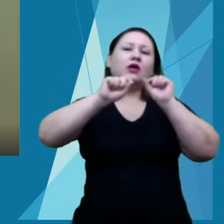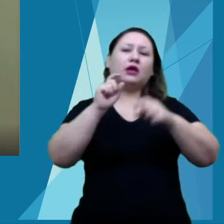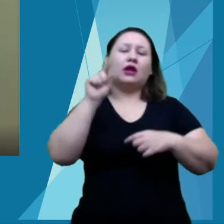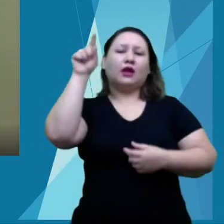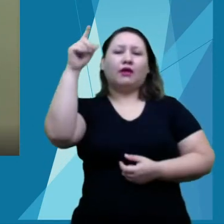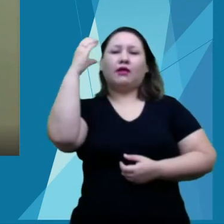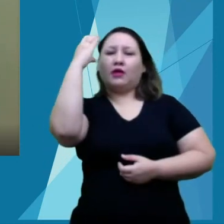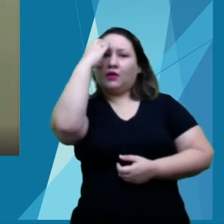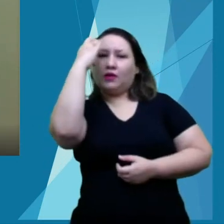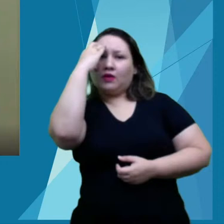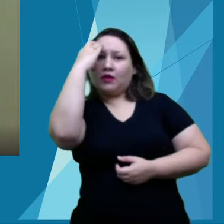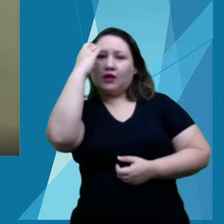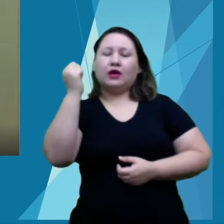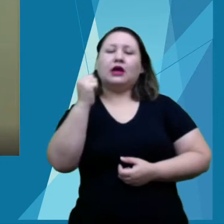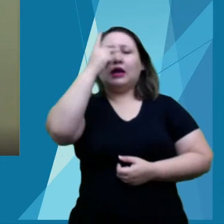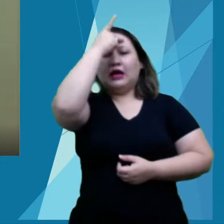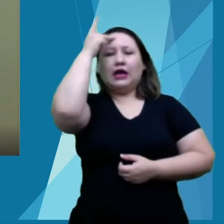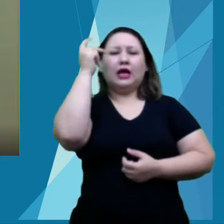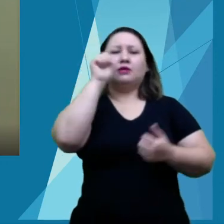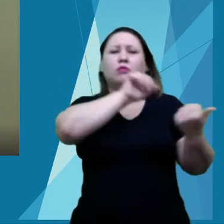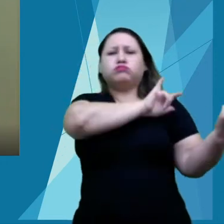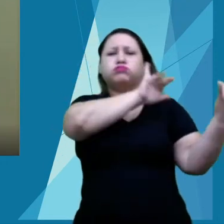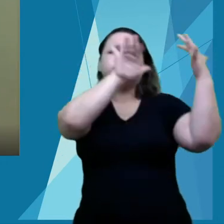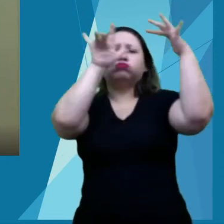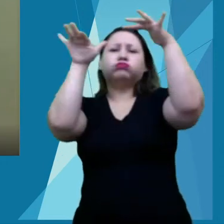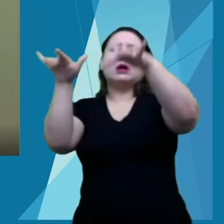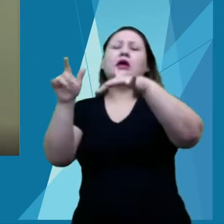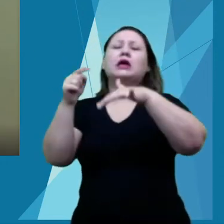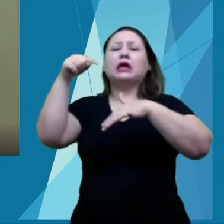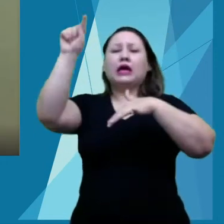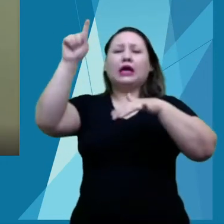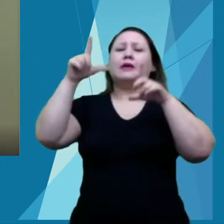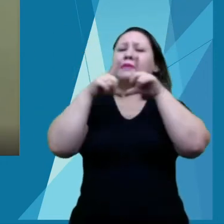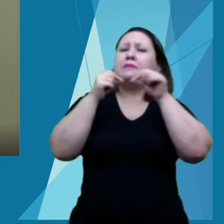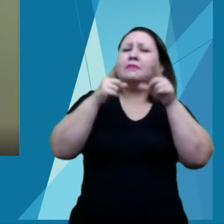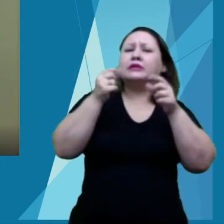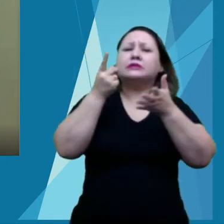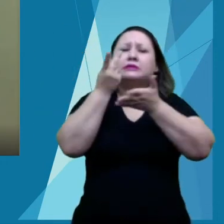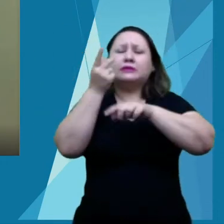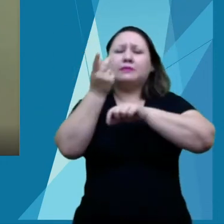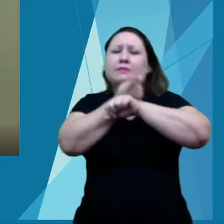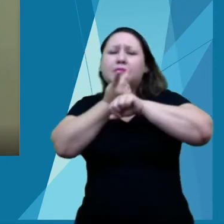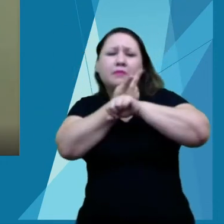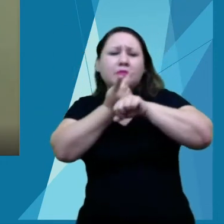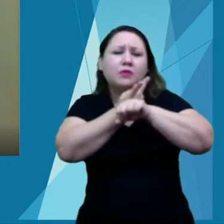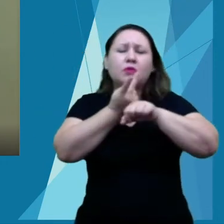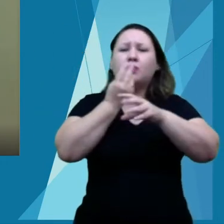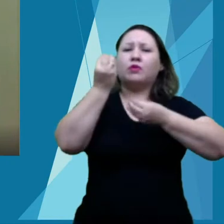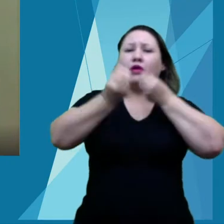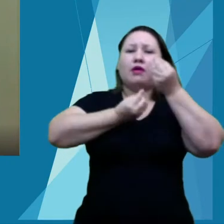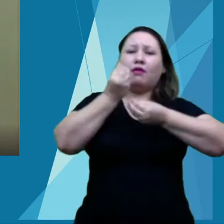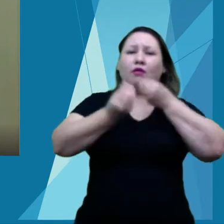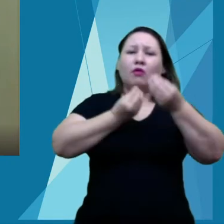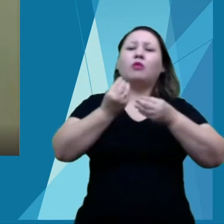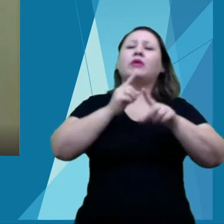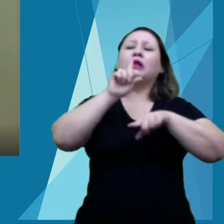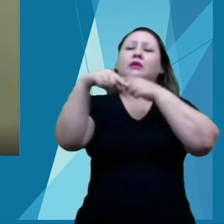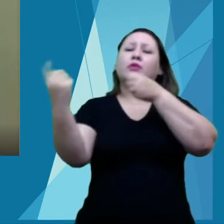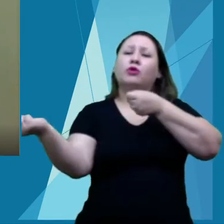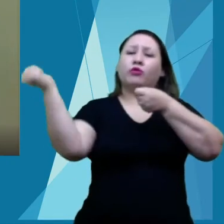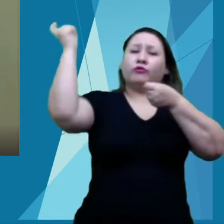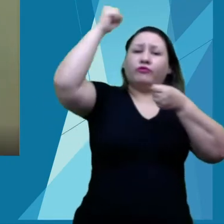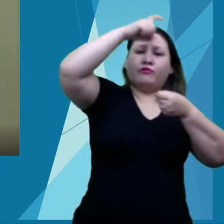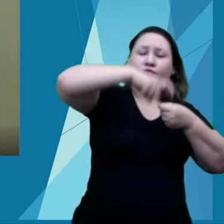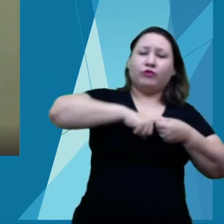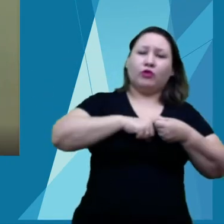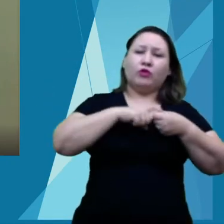já se deslocava para Brasília em busca de recursos. E, passados mais cinco dias, já retornava não